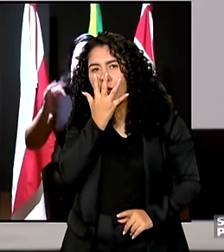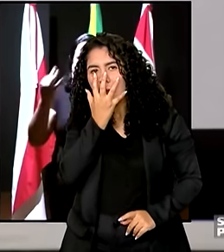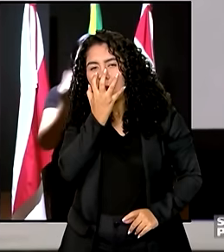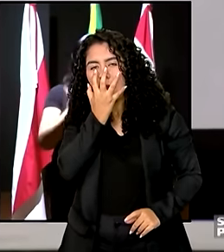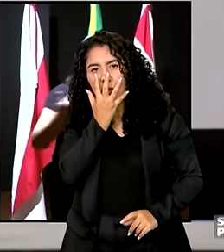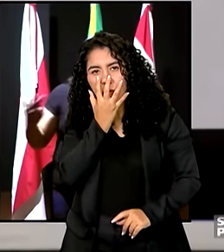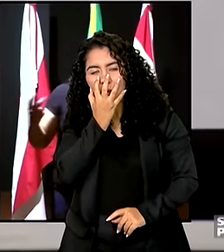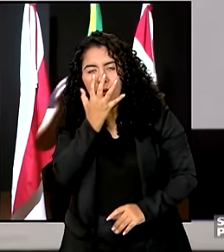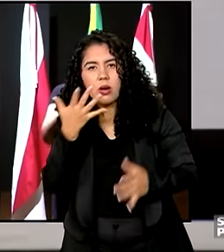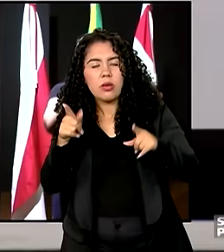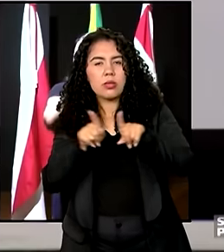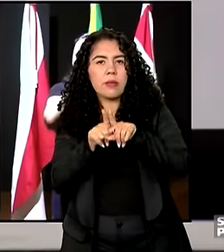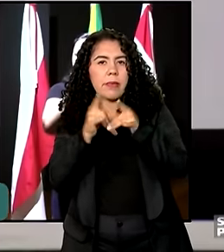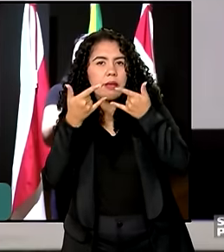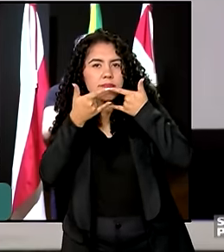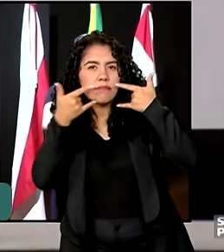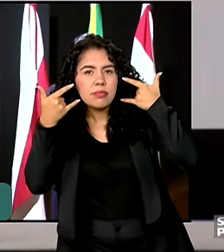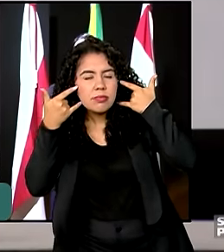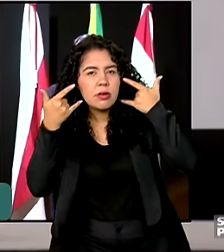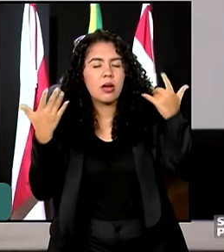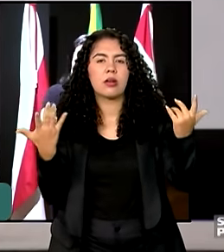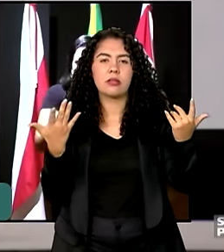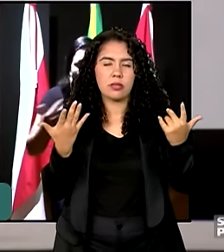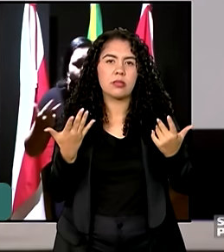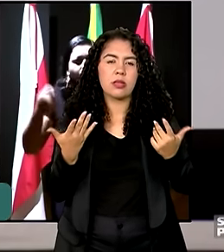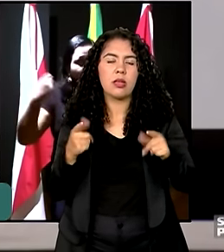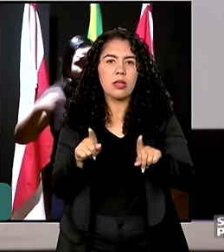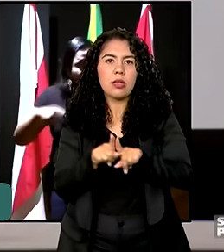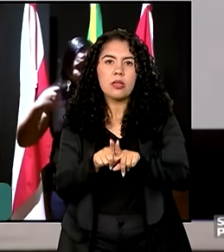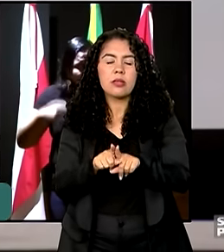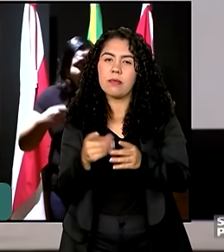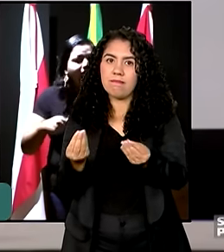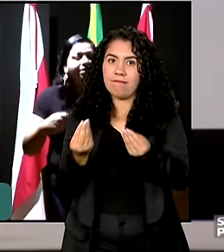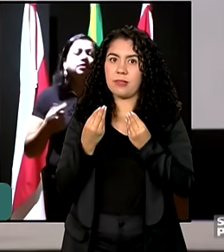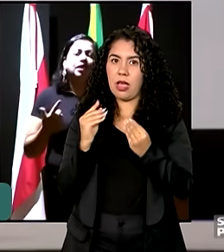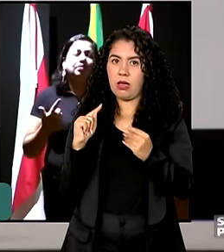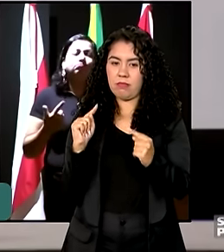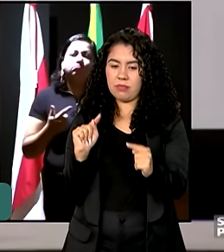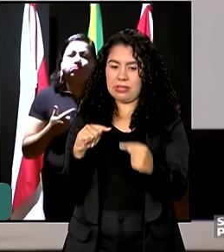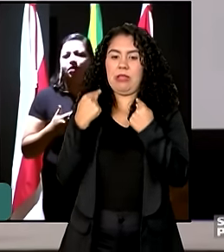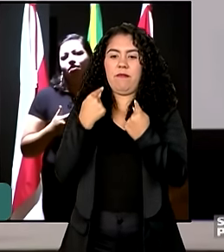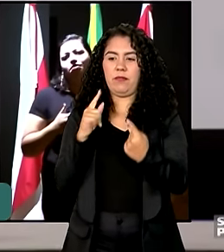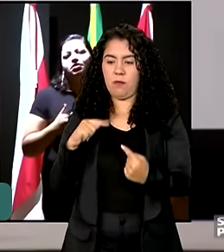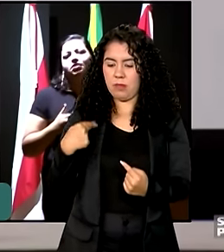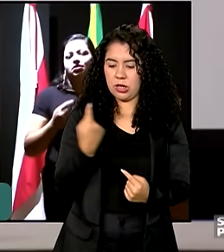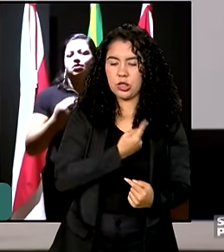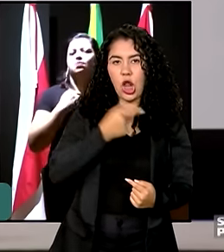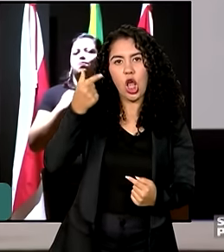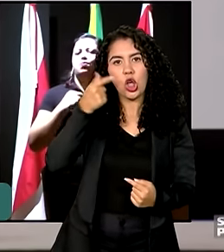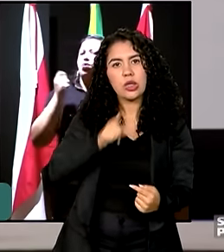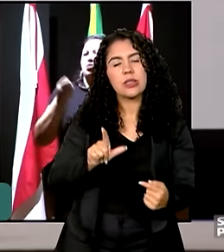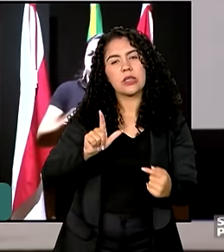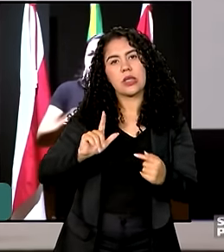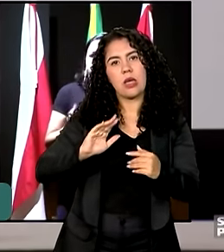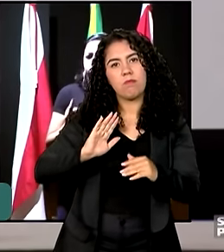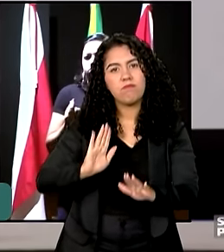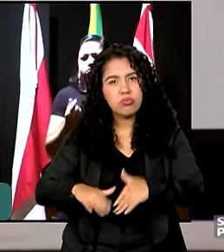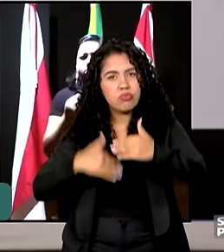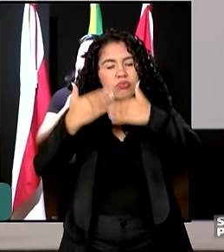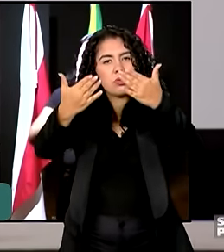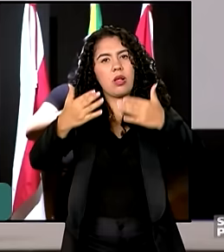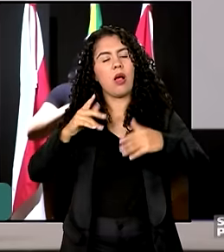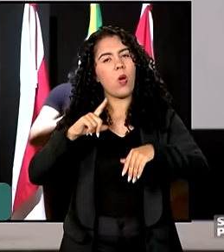máscaras, e que nos coloca o grande desafio de avançar em uma maior